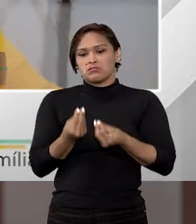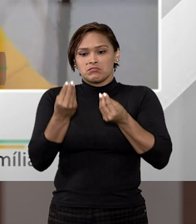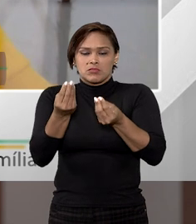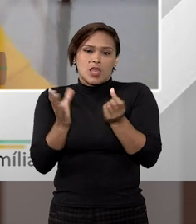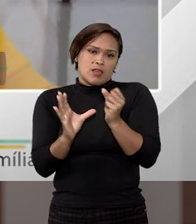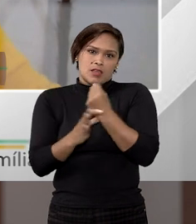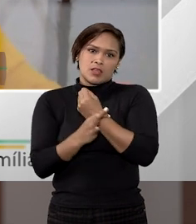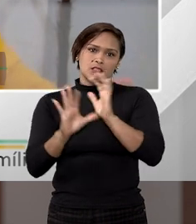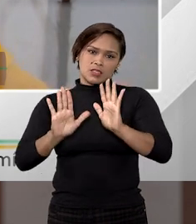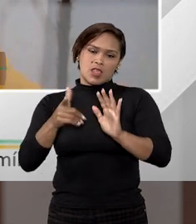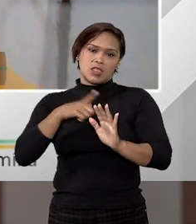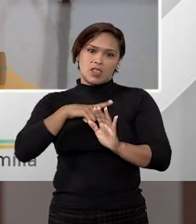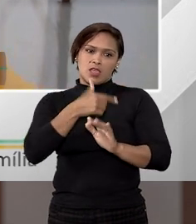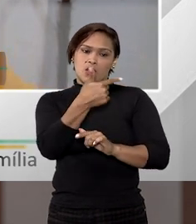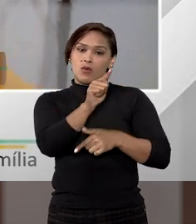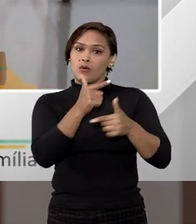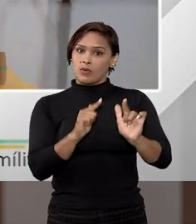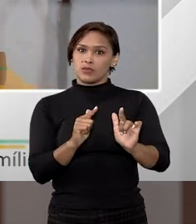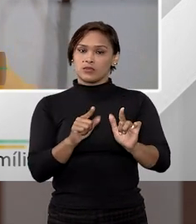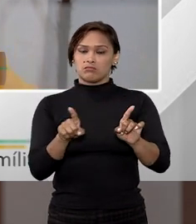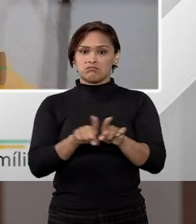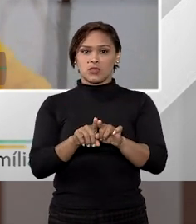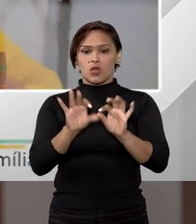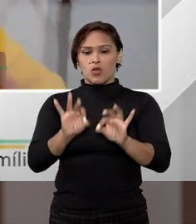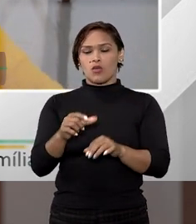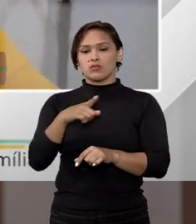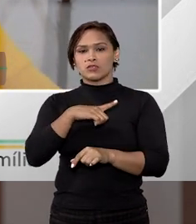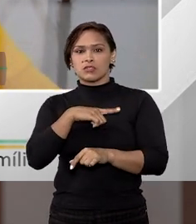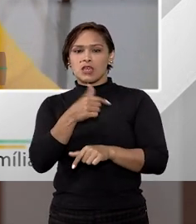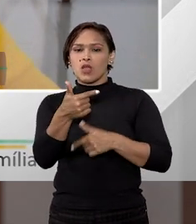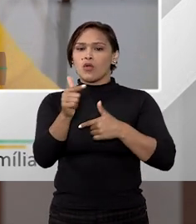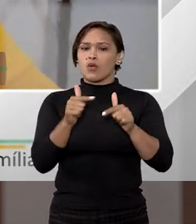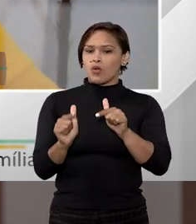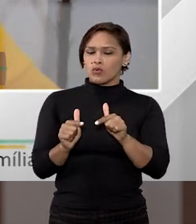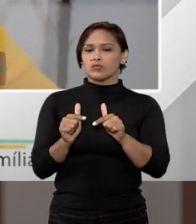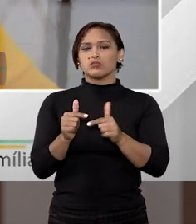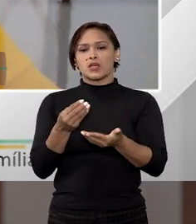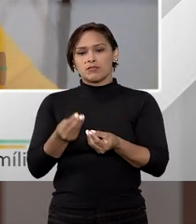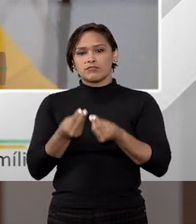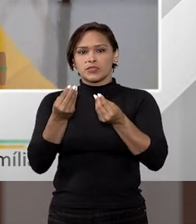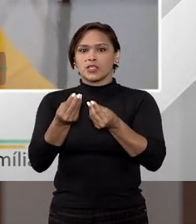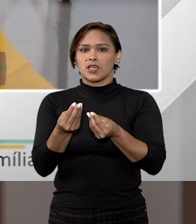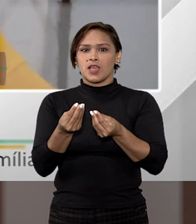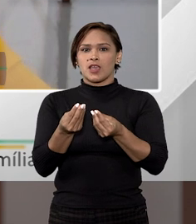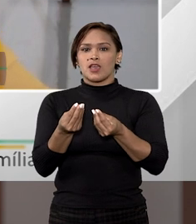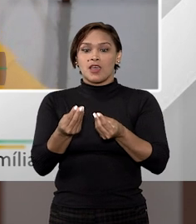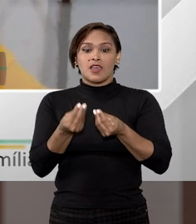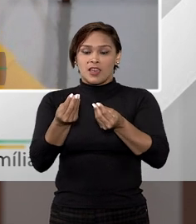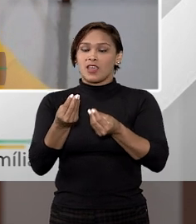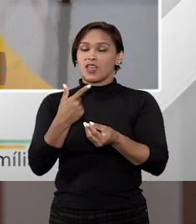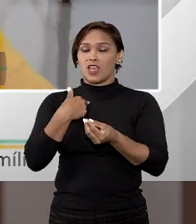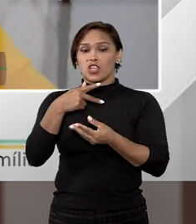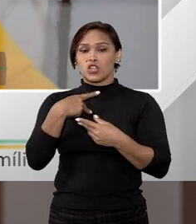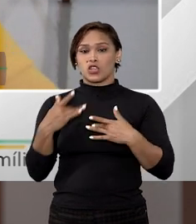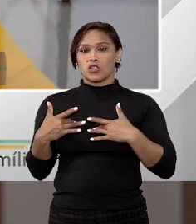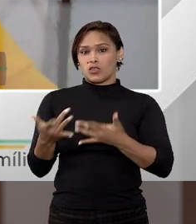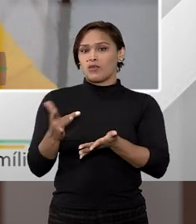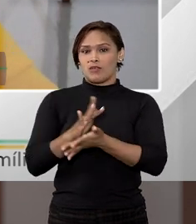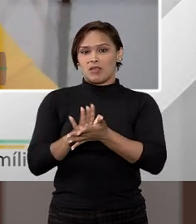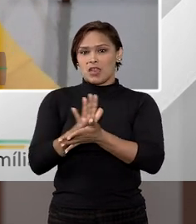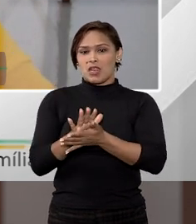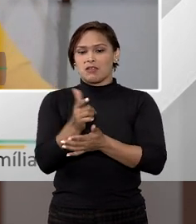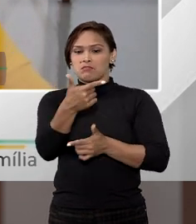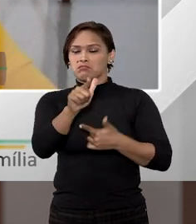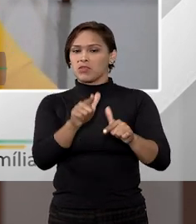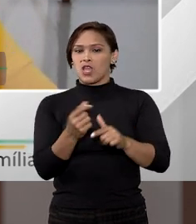dando esse bem em garantia, você teria outros, ou você tem outros bens para conceder, afinal, ninguém concede algo que não tem,